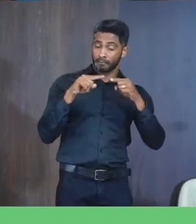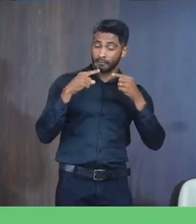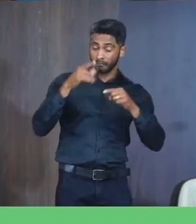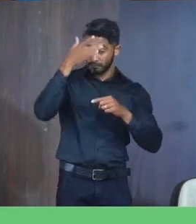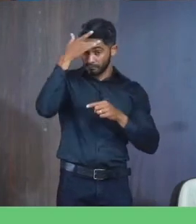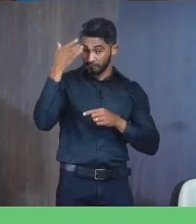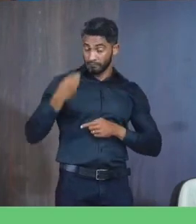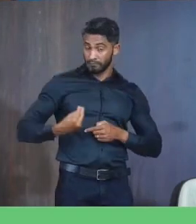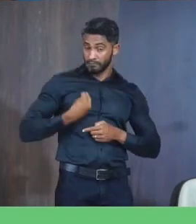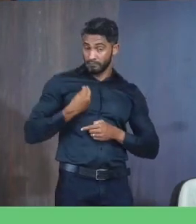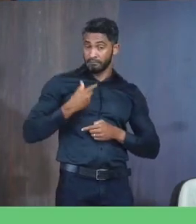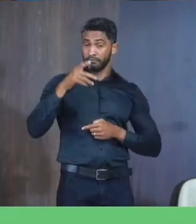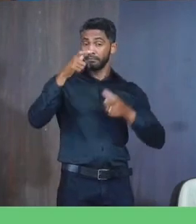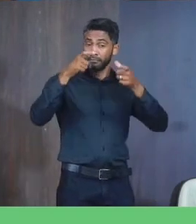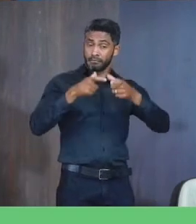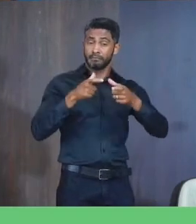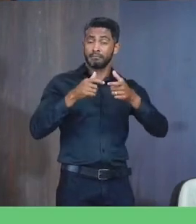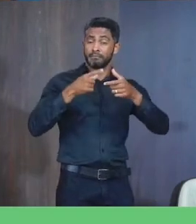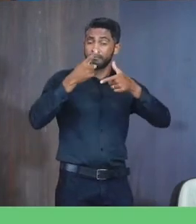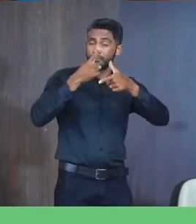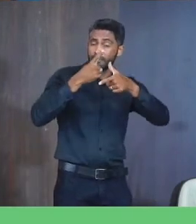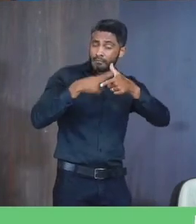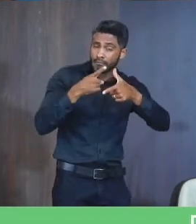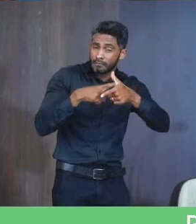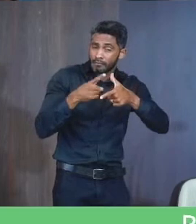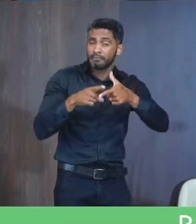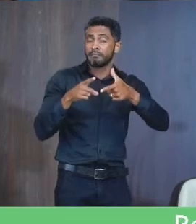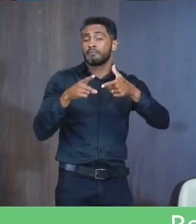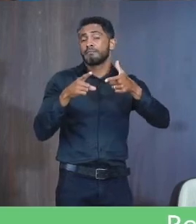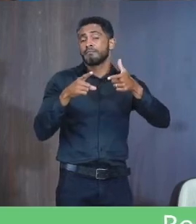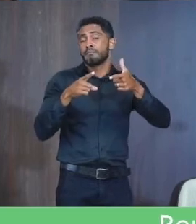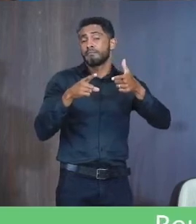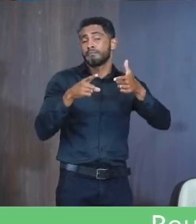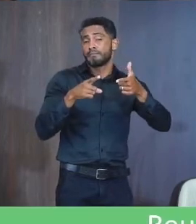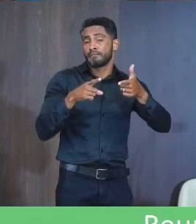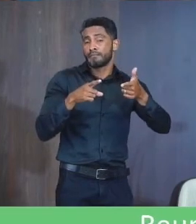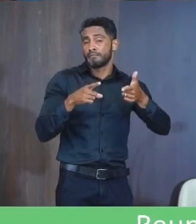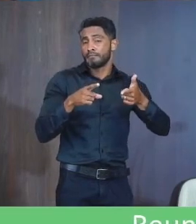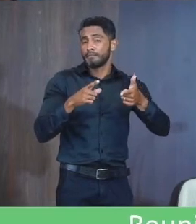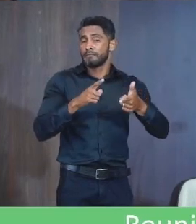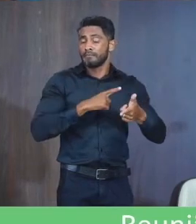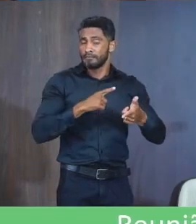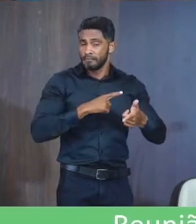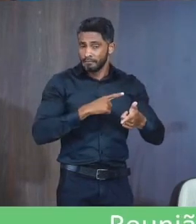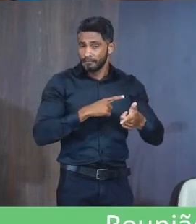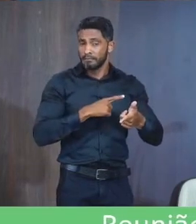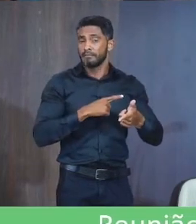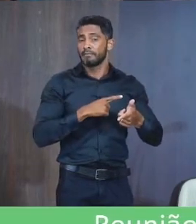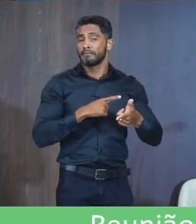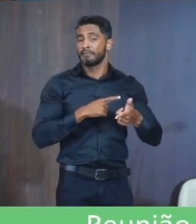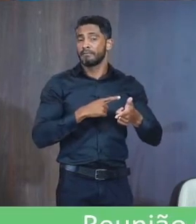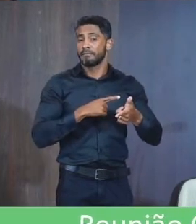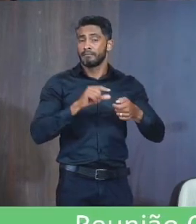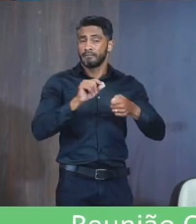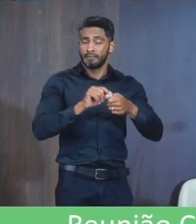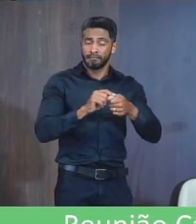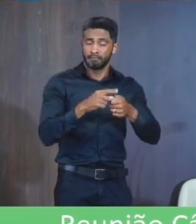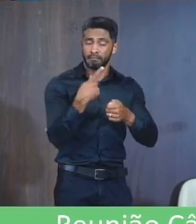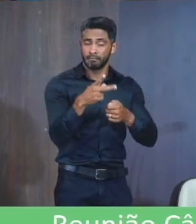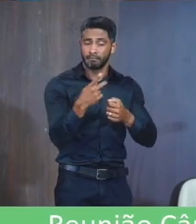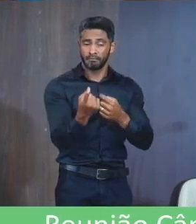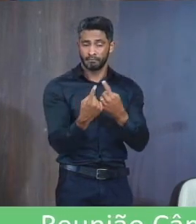Dos moradores Que relataram Problemas causados Pela forma Inadequada Que a Arbolização Foi Implantada Na via